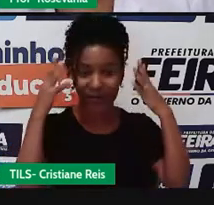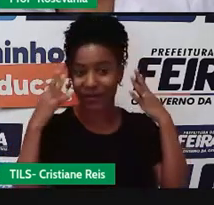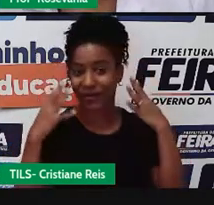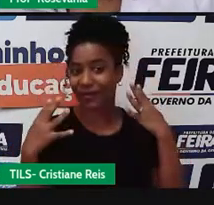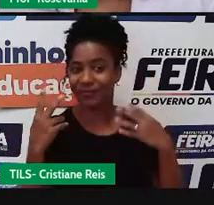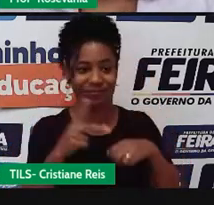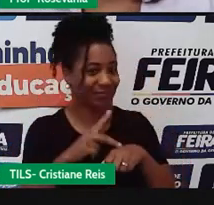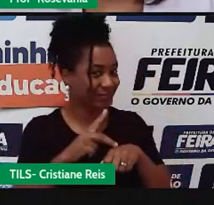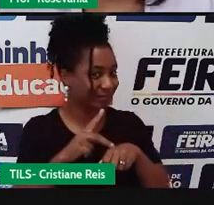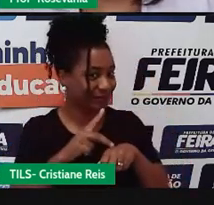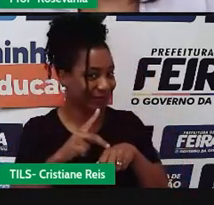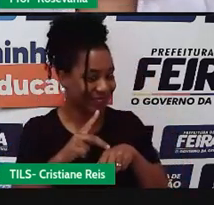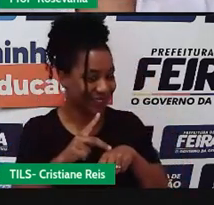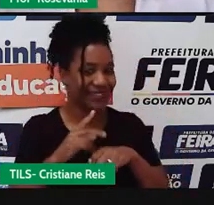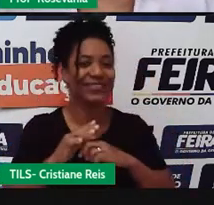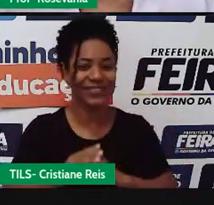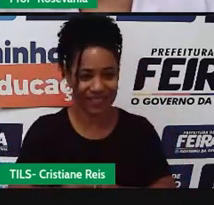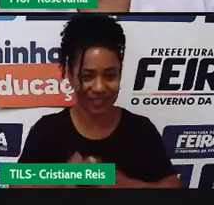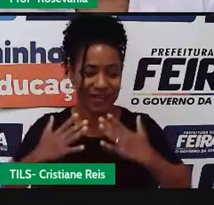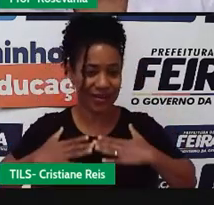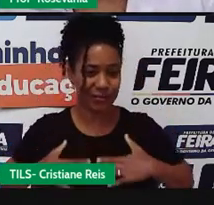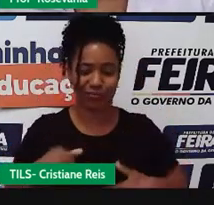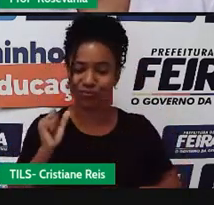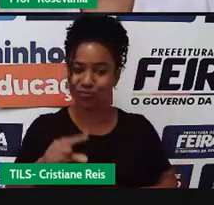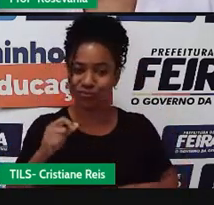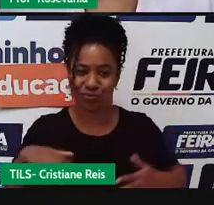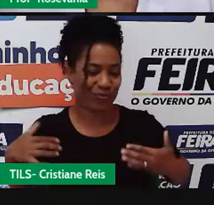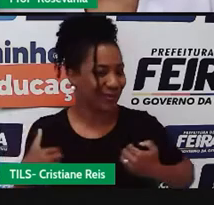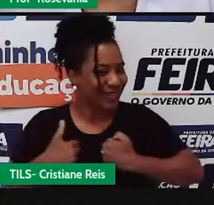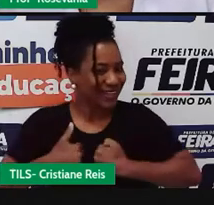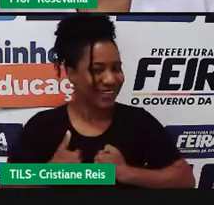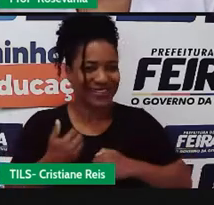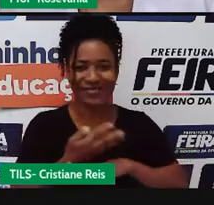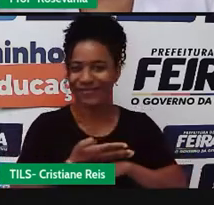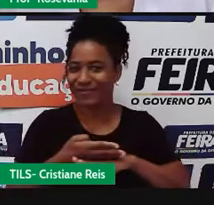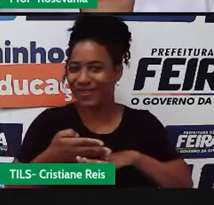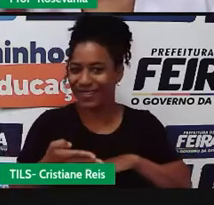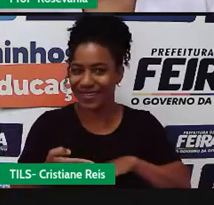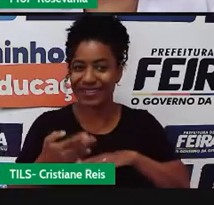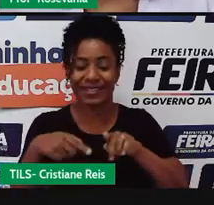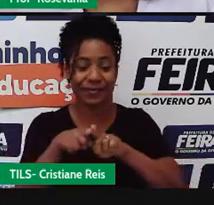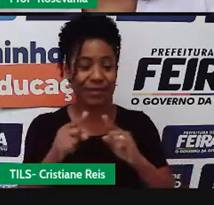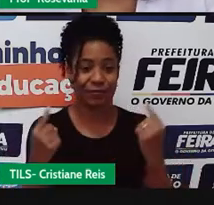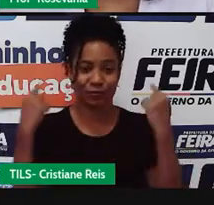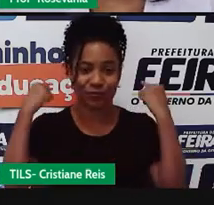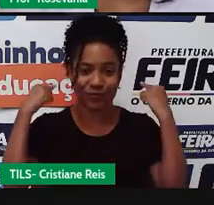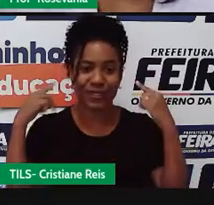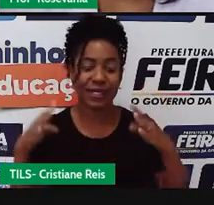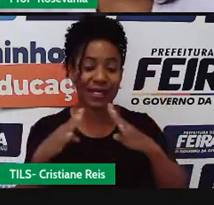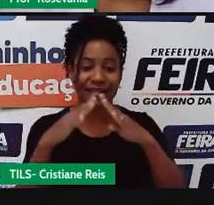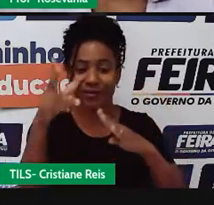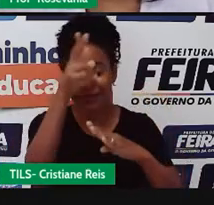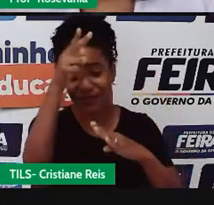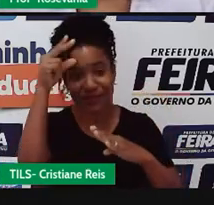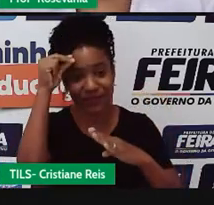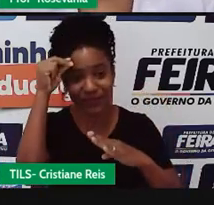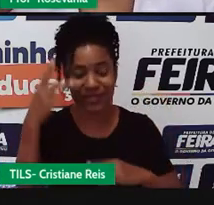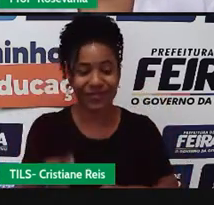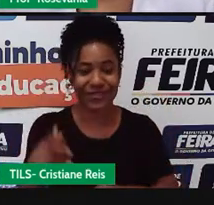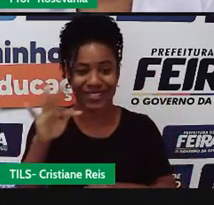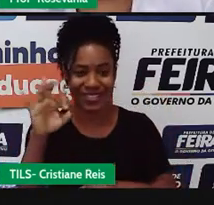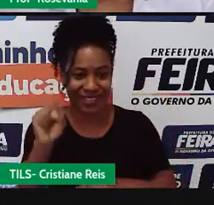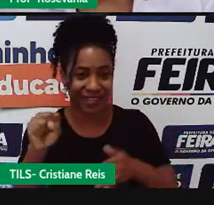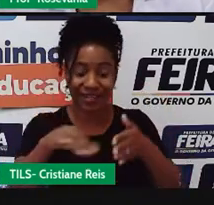uma blusa azul, estampadinha de branco, um jaleco branco. Atrás tem a logomarca da Prefeitura de Pedro de Santana,